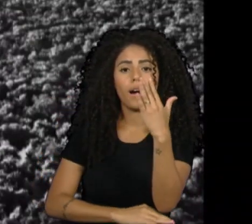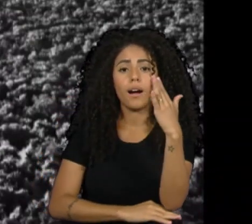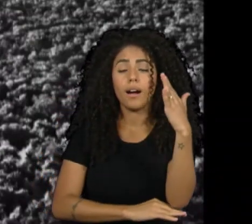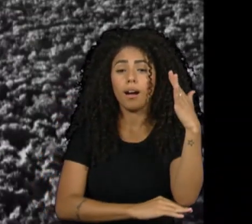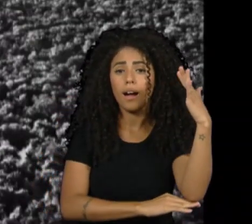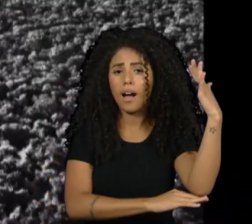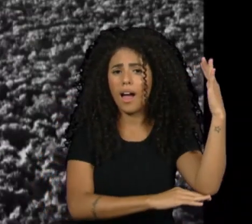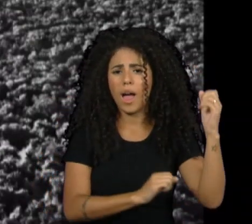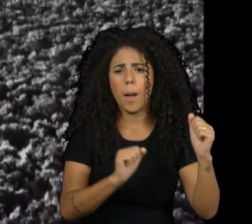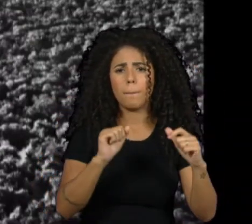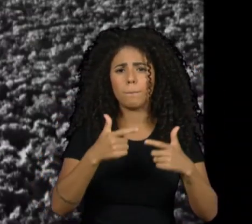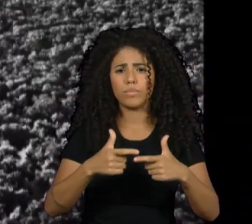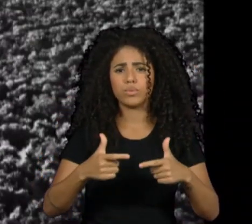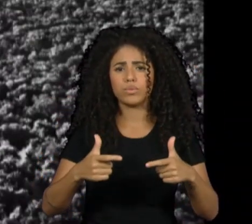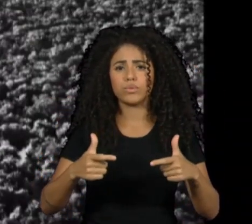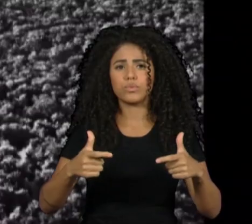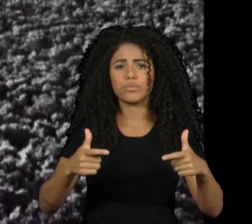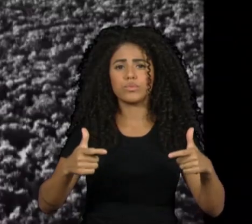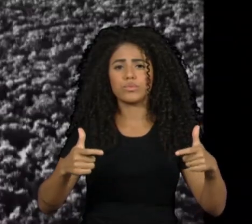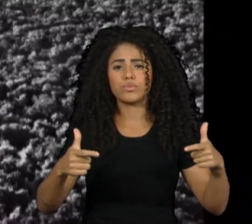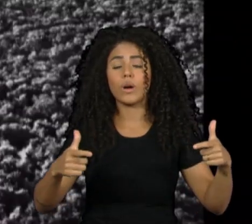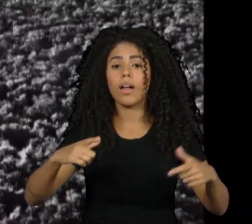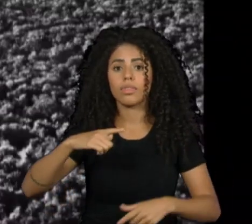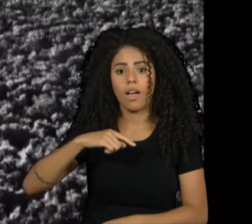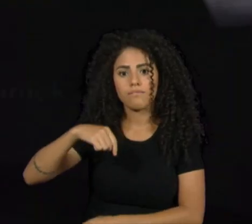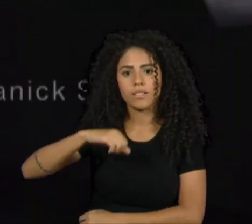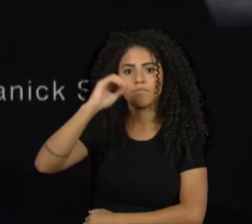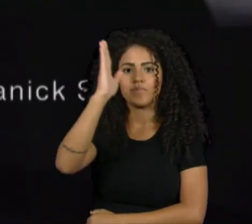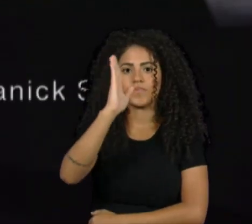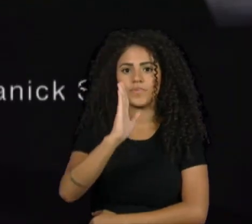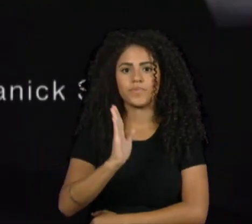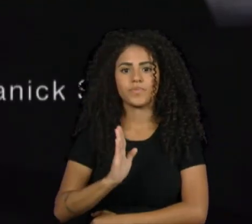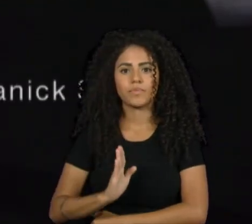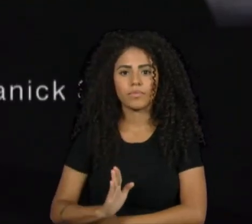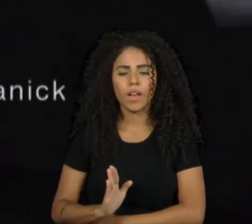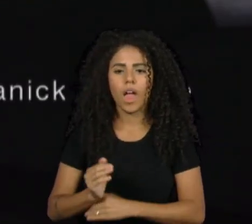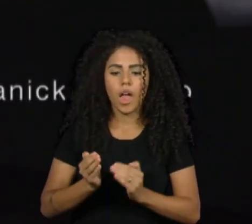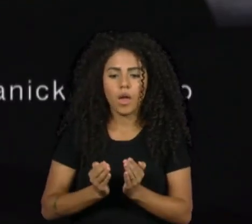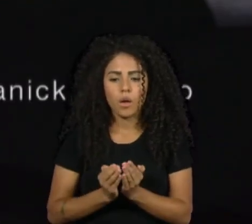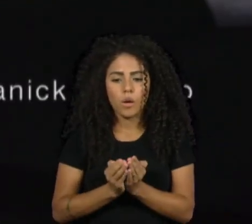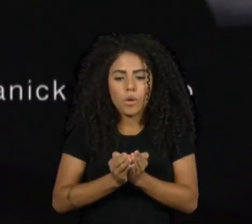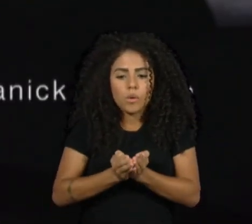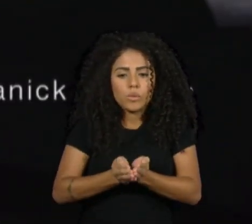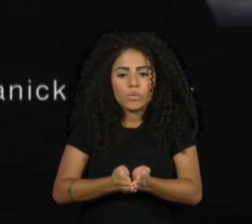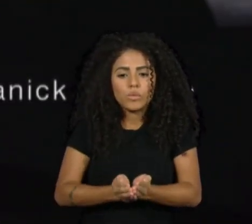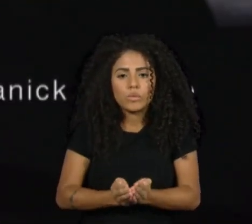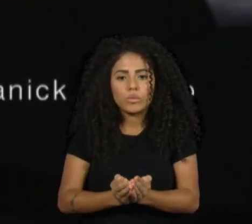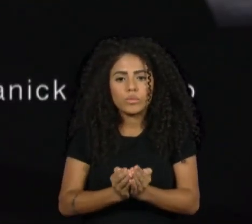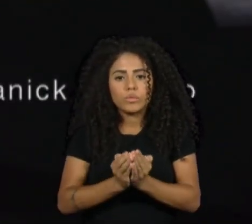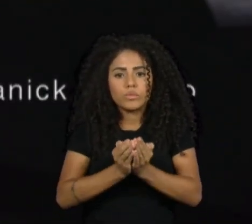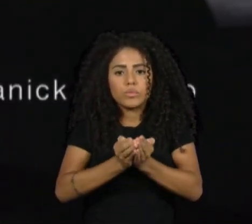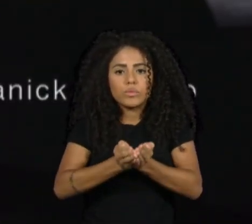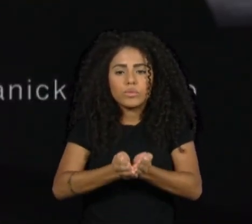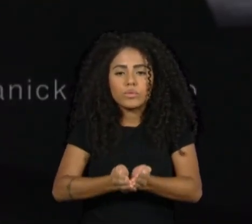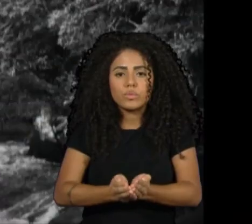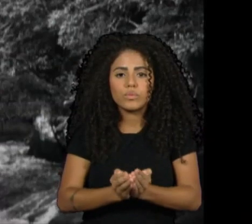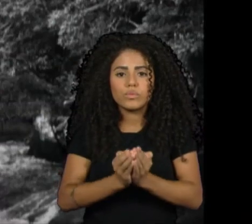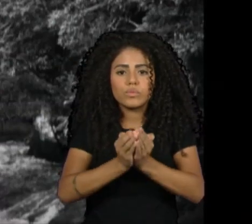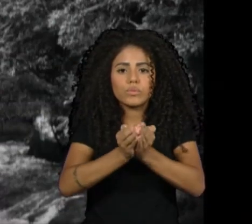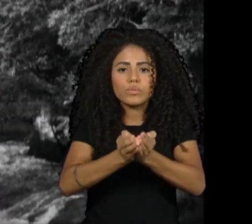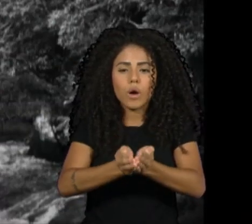mundo, está se localizada no Brasil. Quando os navegadores portugueses desembarcaram no Brasil em 1.500,